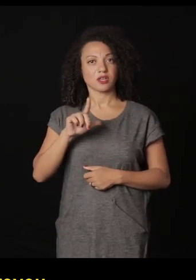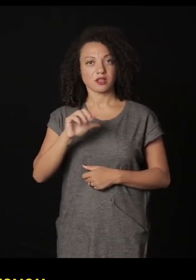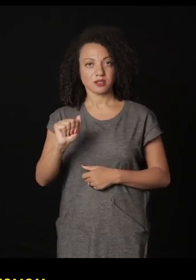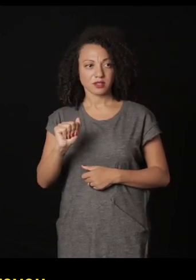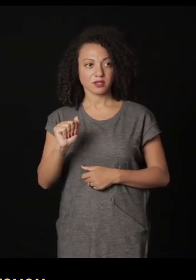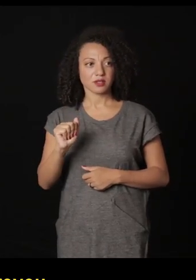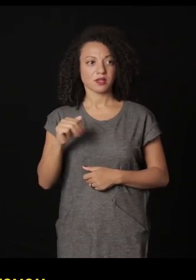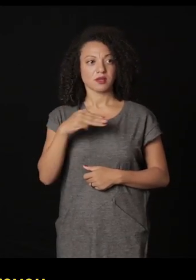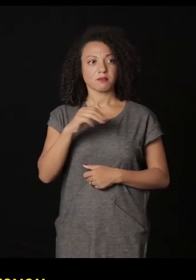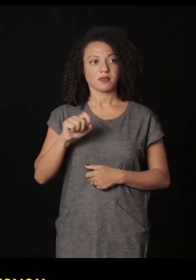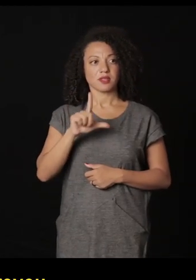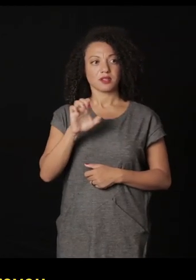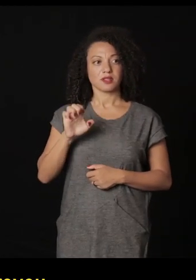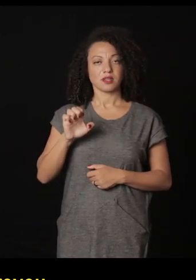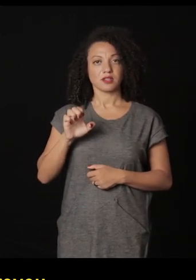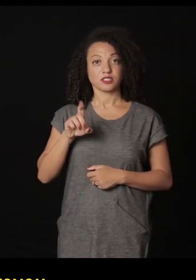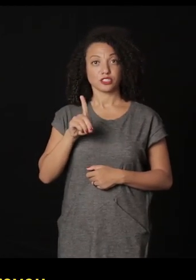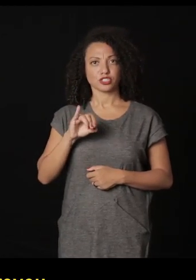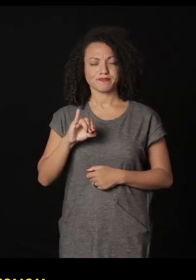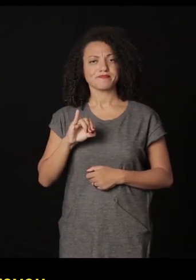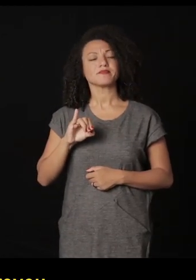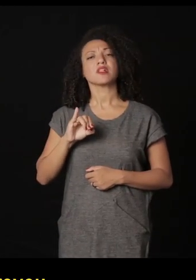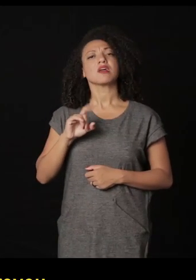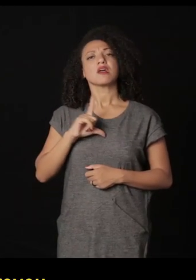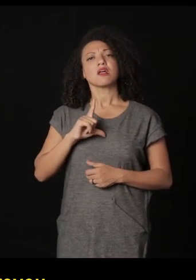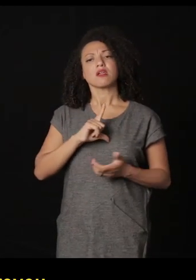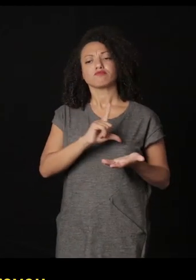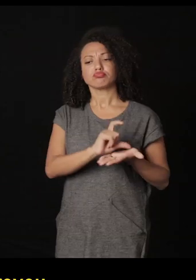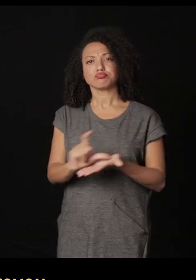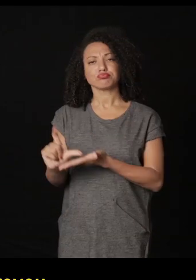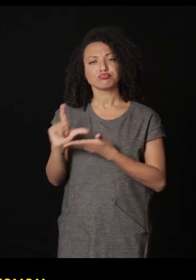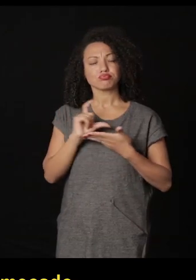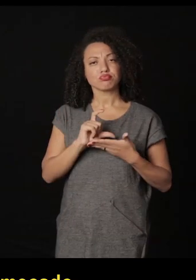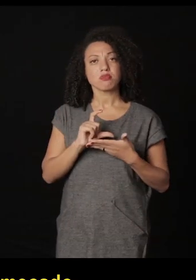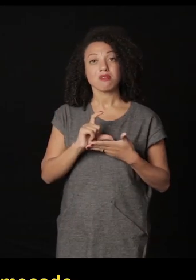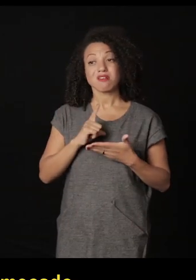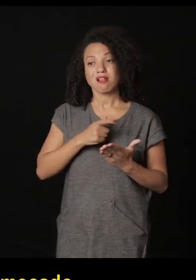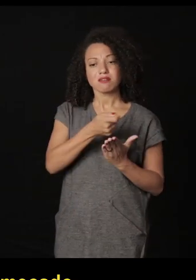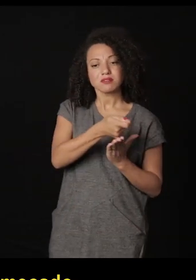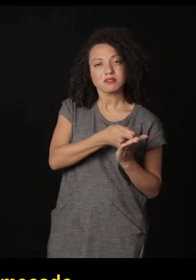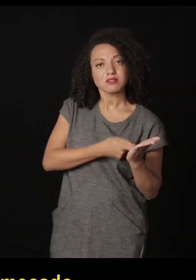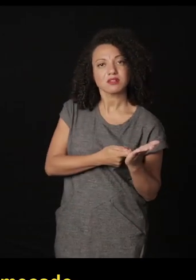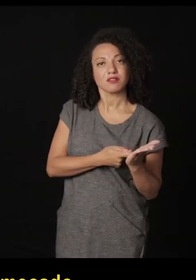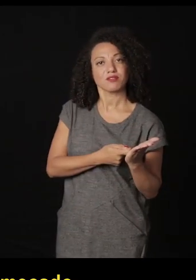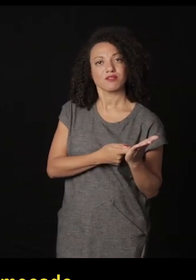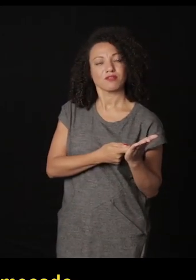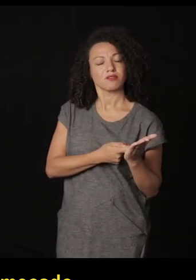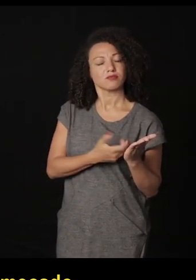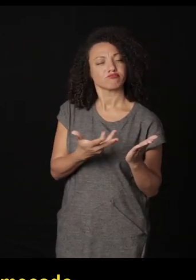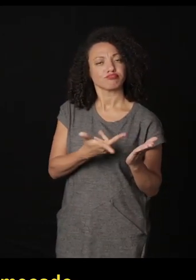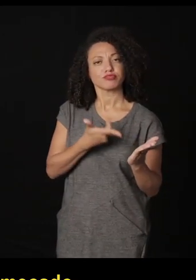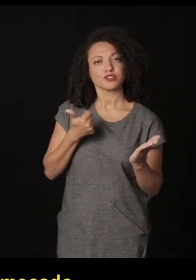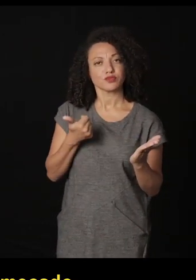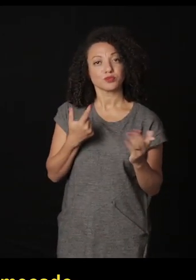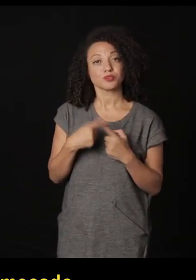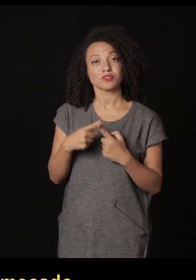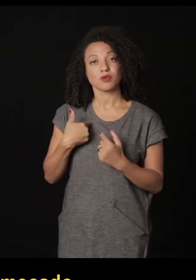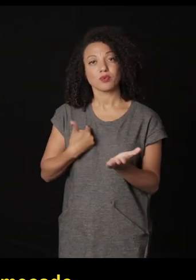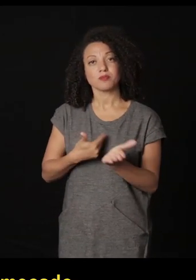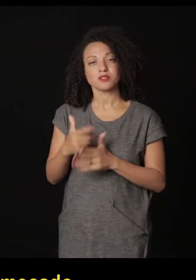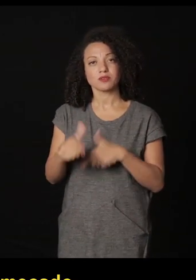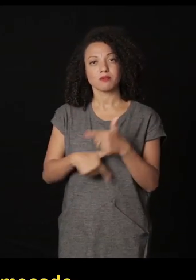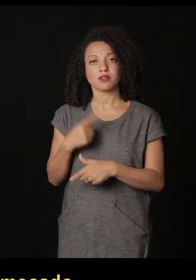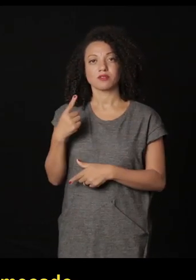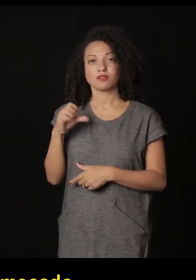Melende escreveu um ensaio maravilhoso sobre o trabalho que eu tinha começado